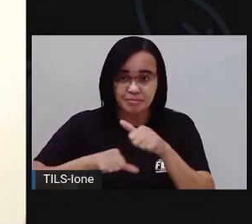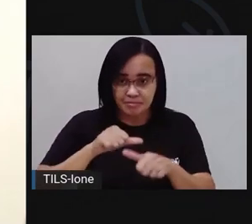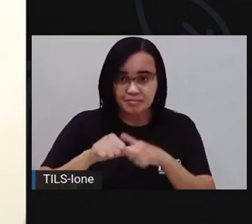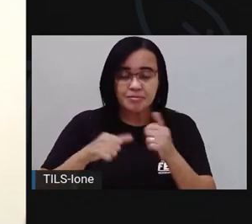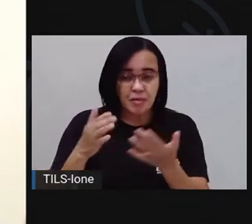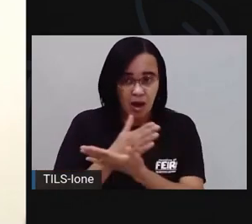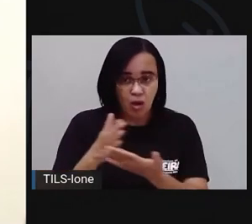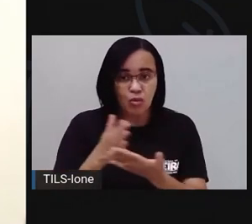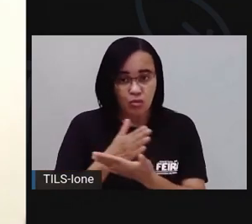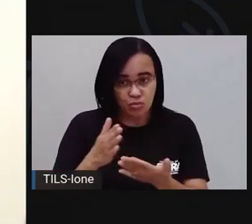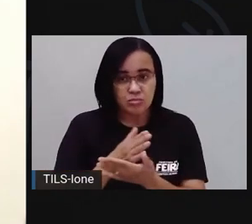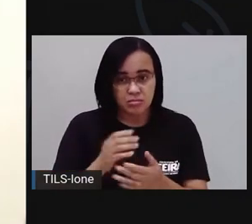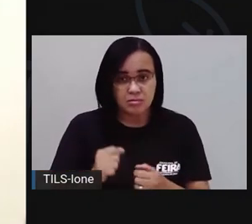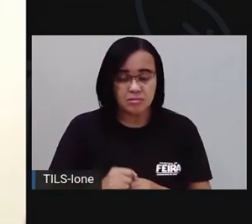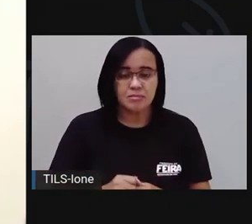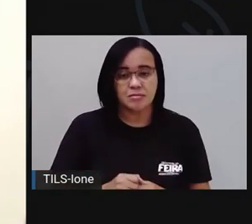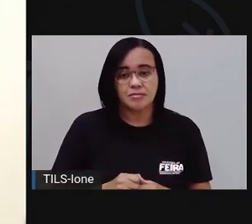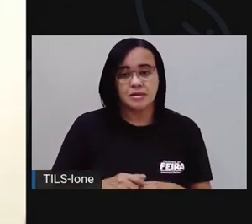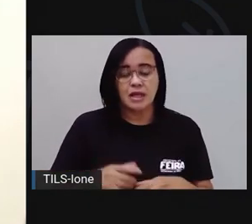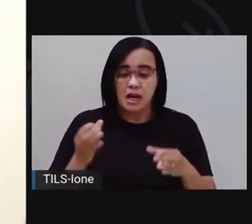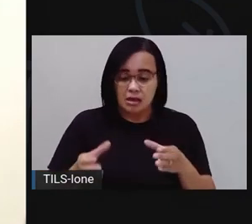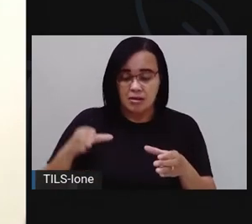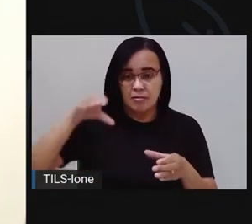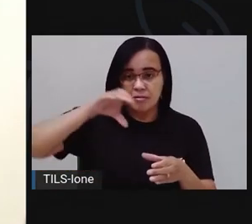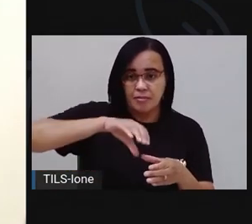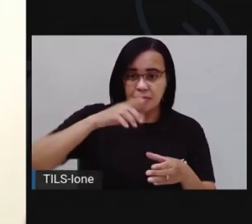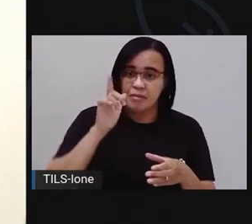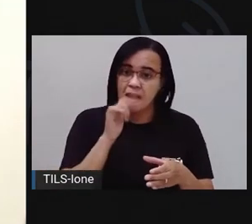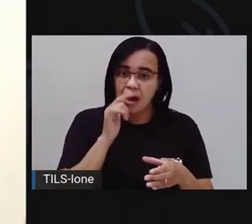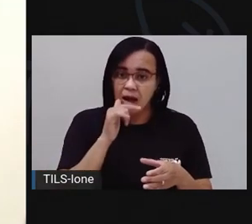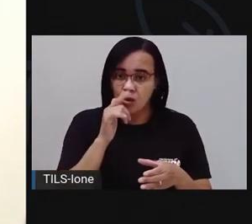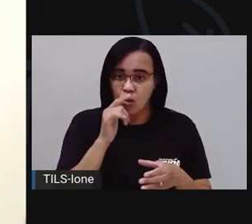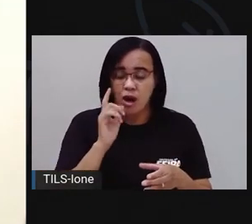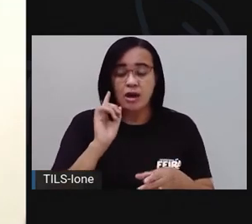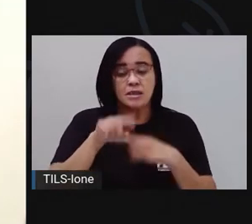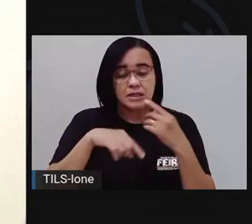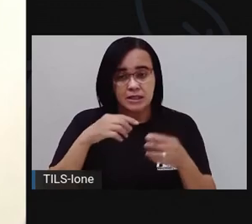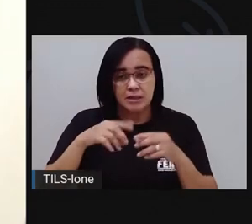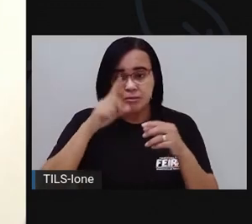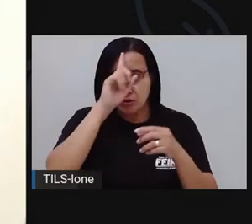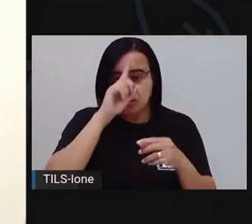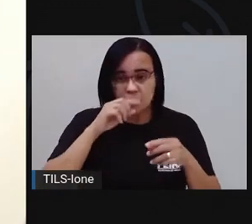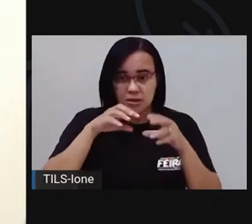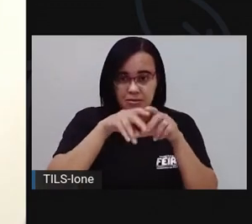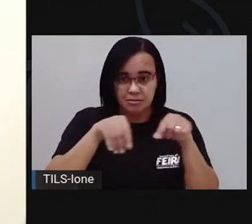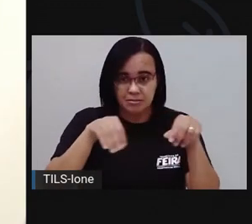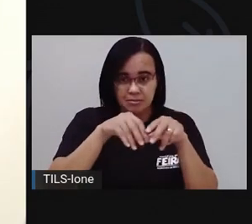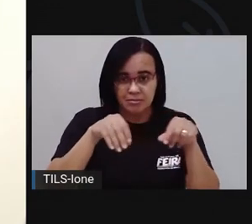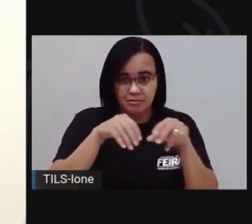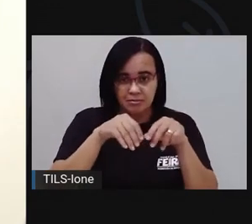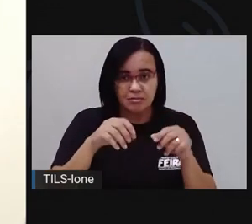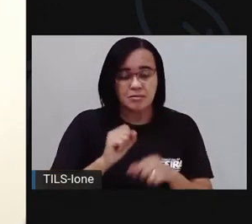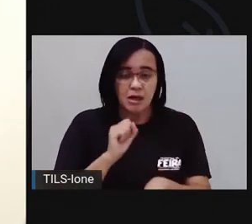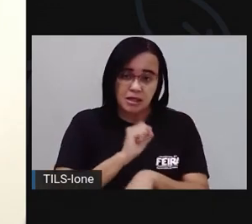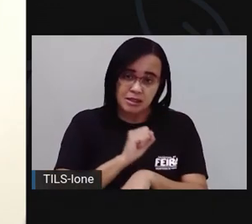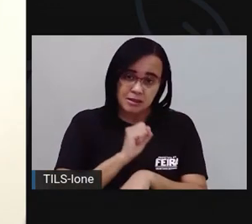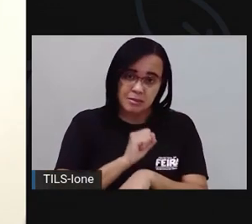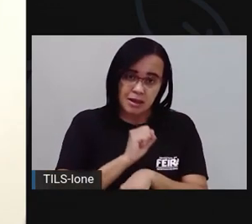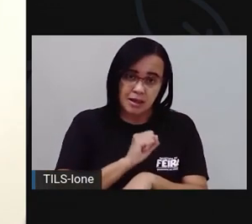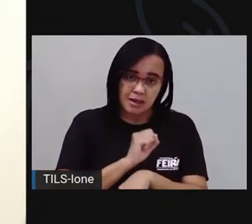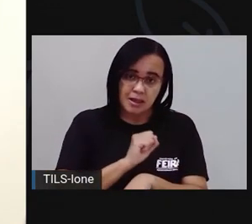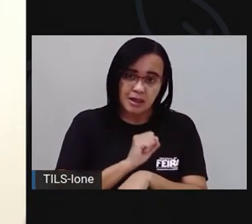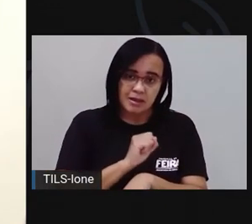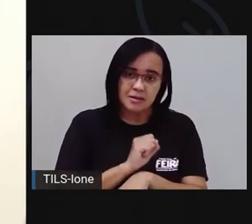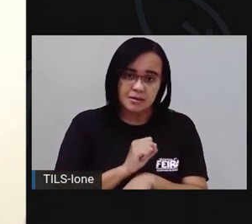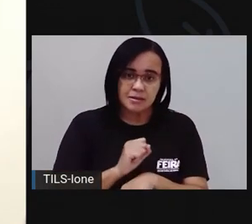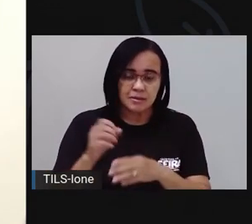E aí você colocou a água, depois você despeja a farinha aqui dentro. A Pró, quando faz, a Pró já deixa descansando aqui dentro. Tem gente que deixa descansando